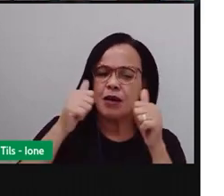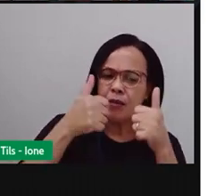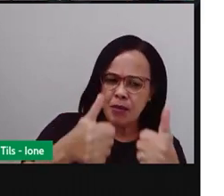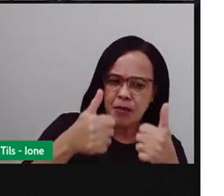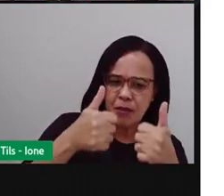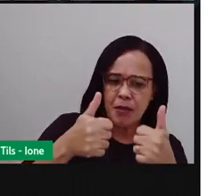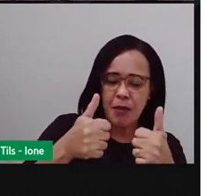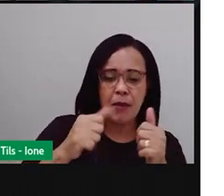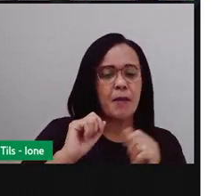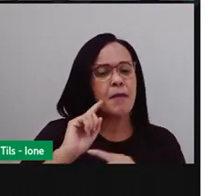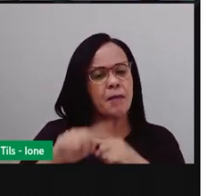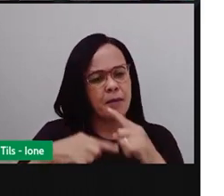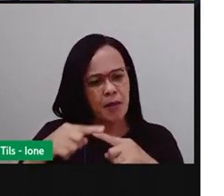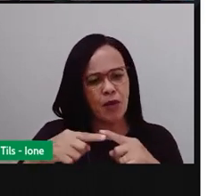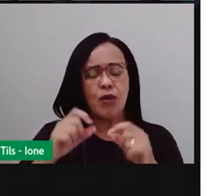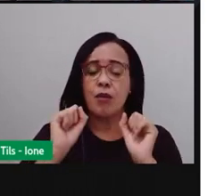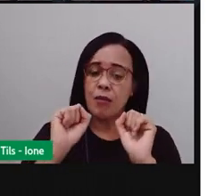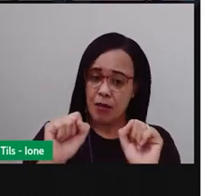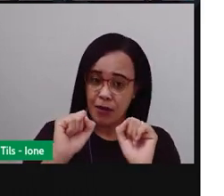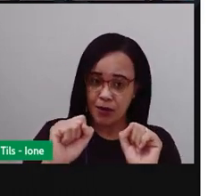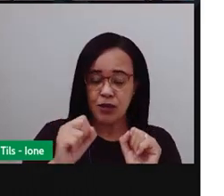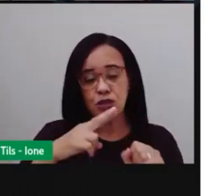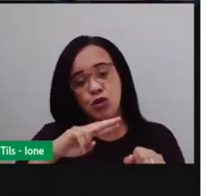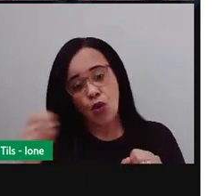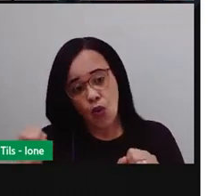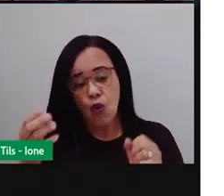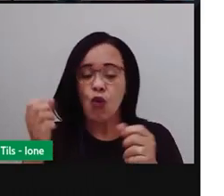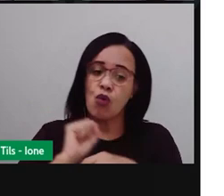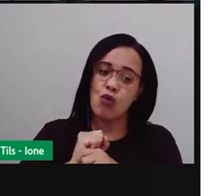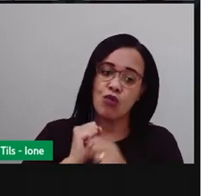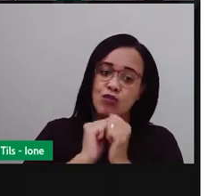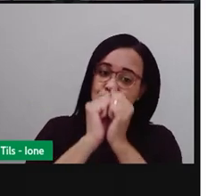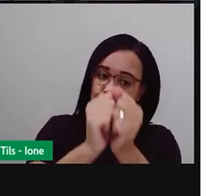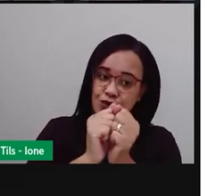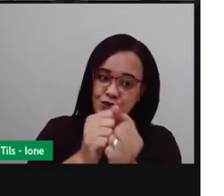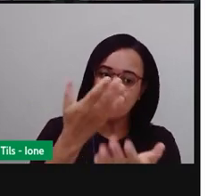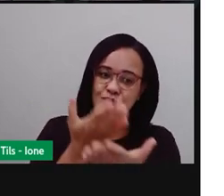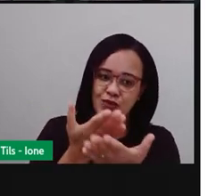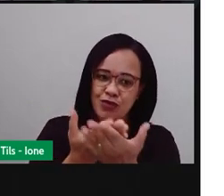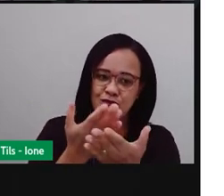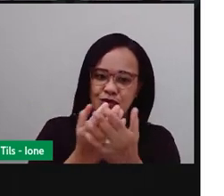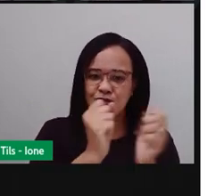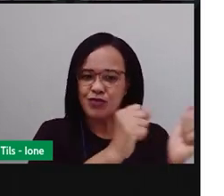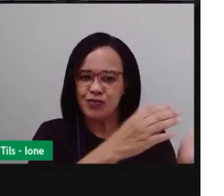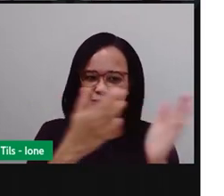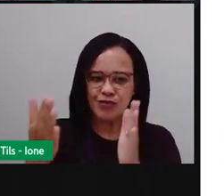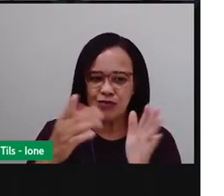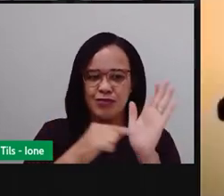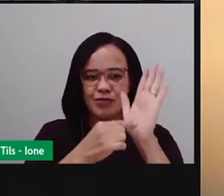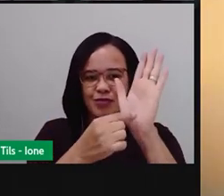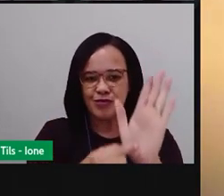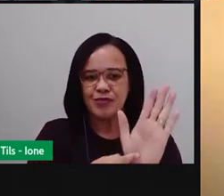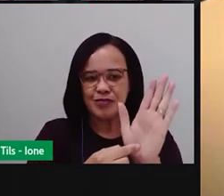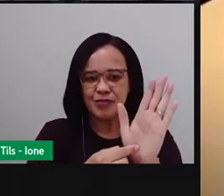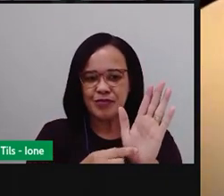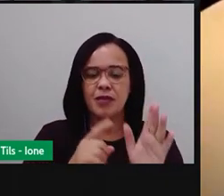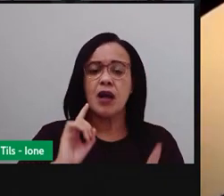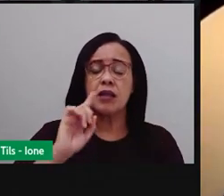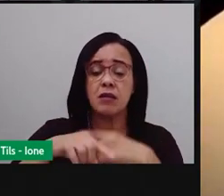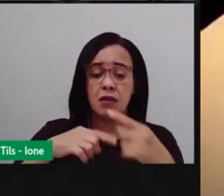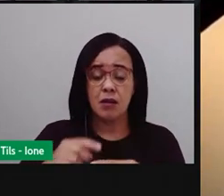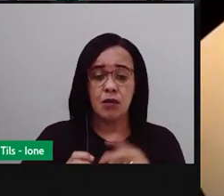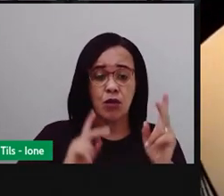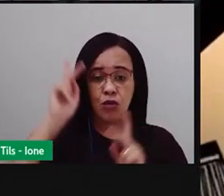aula para assistir esse vídeo aqui comigo também. Já vou mostrar. Depois do carnaval,